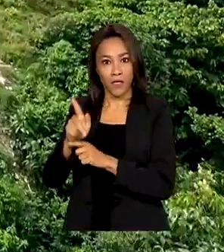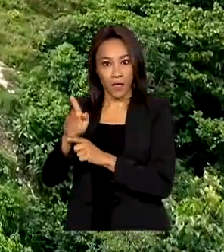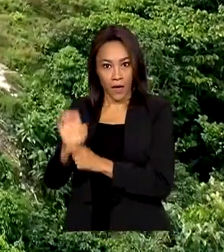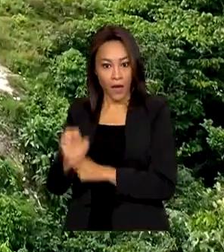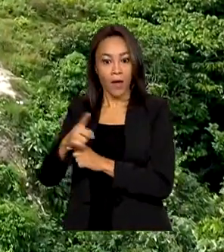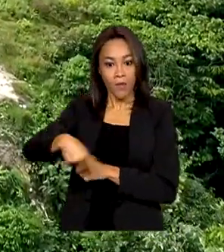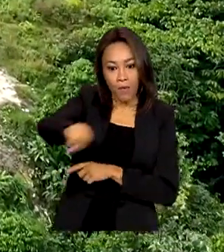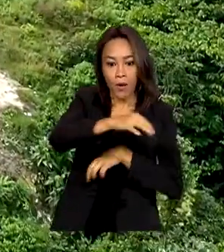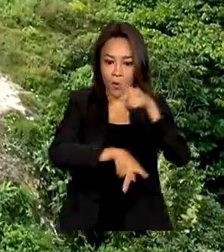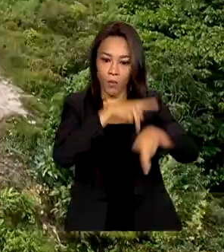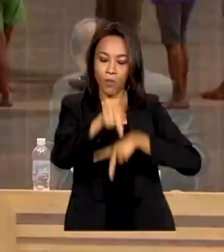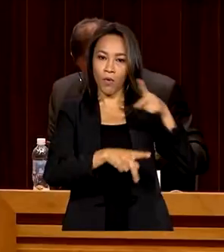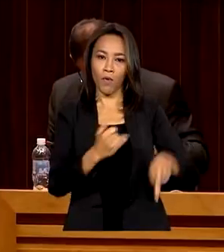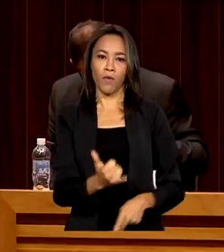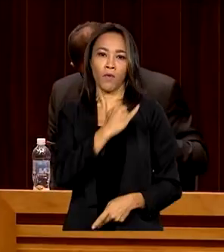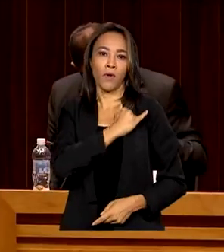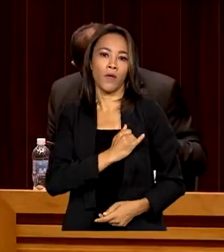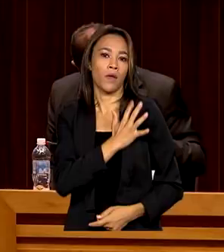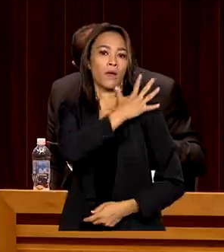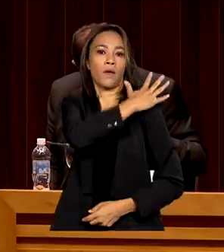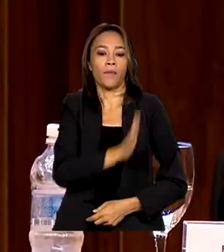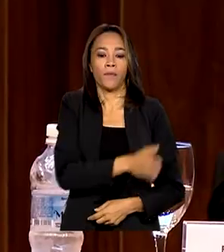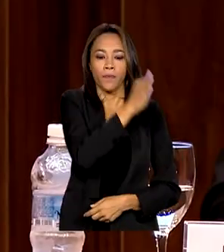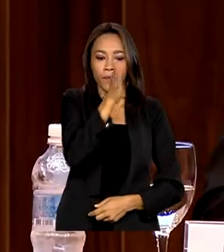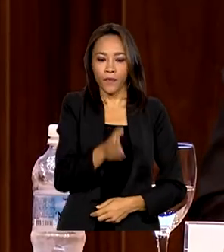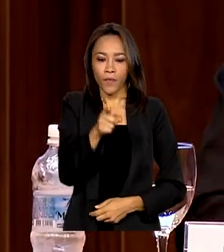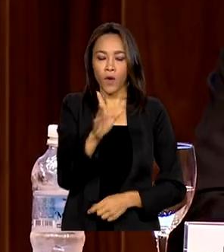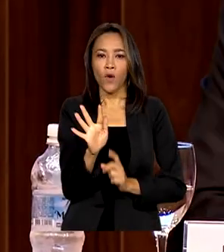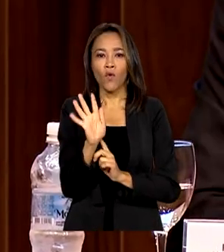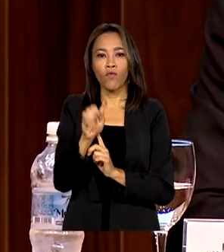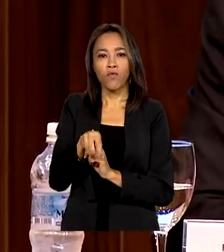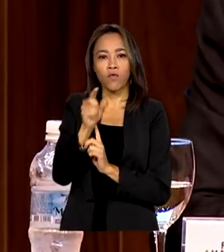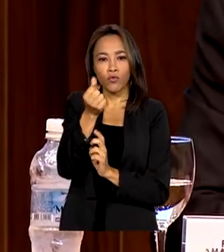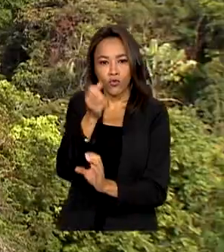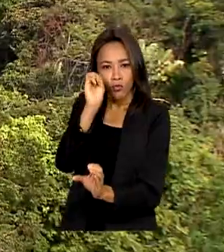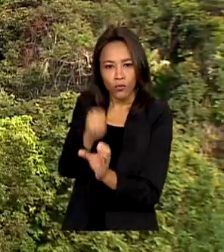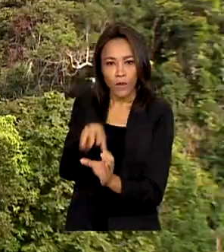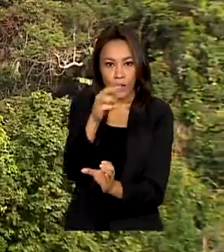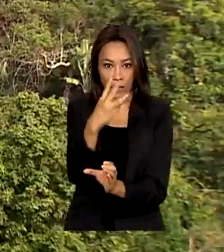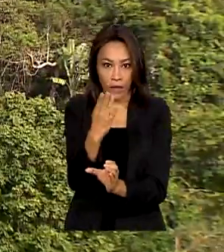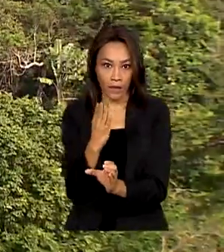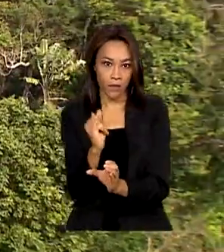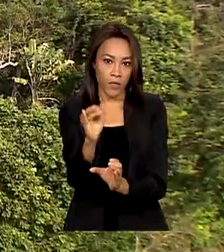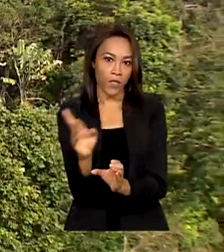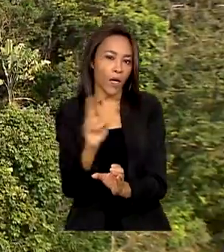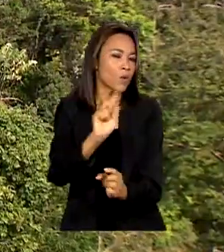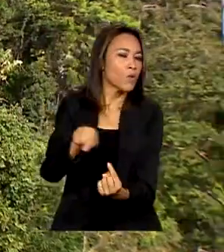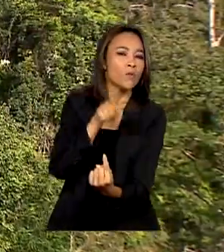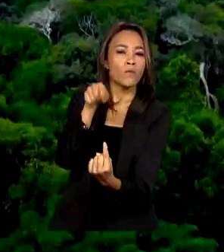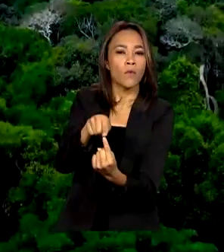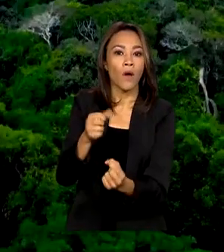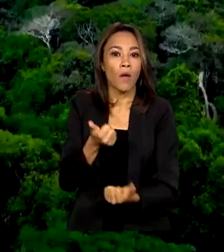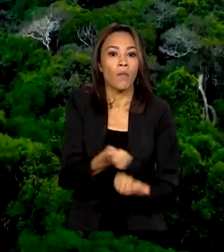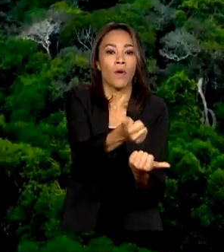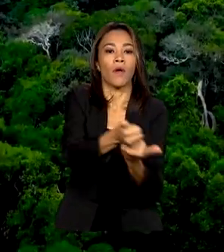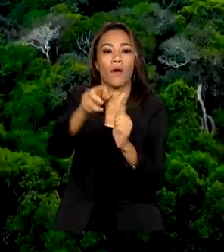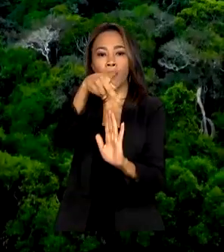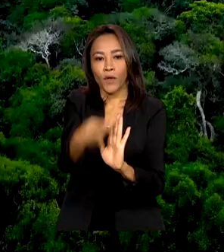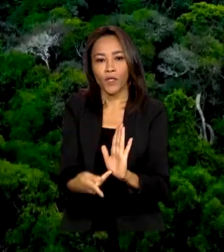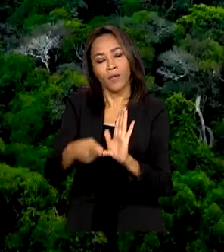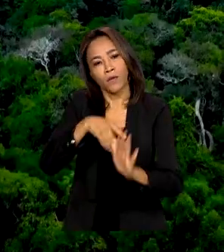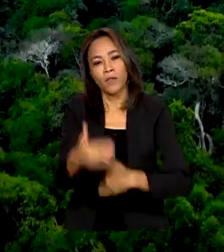Yanomami. Fundo Amazônia recebe mais de 3 bilhões de reais em doações para financiar projetos de